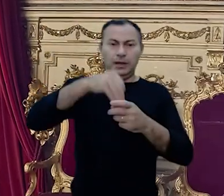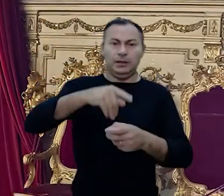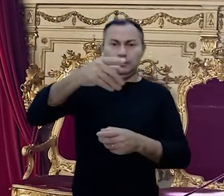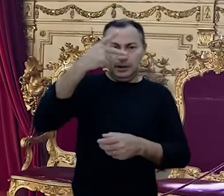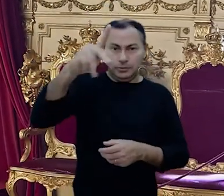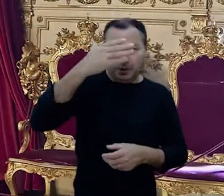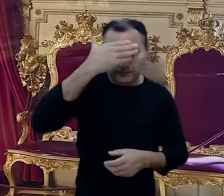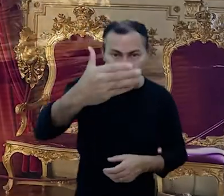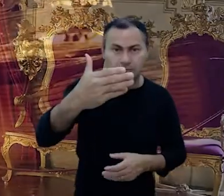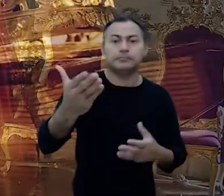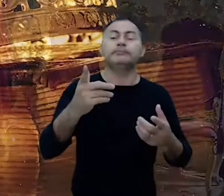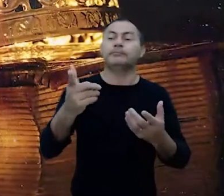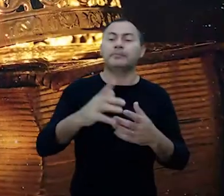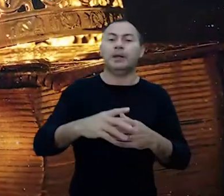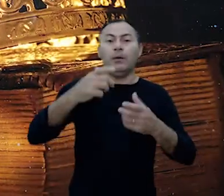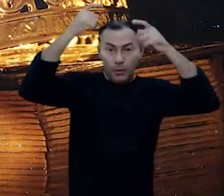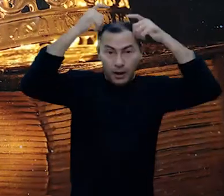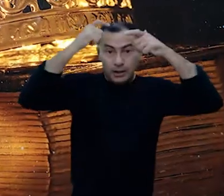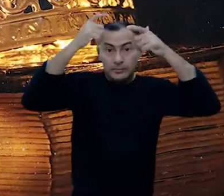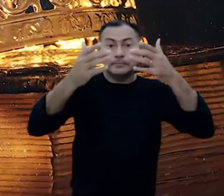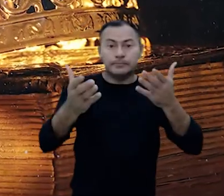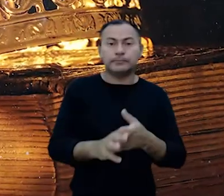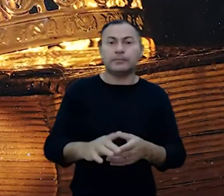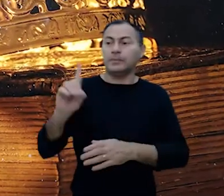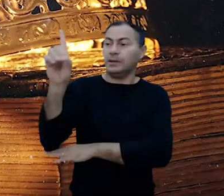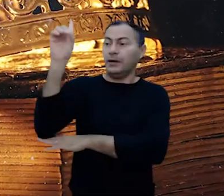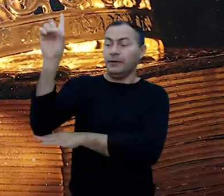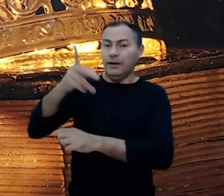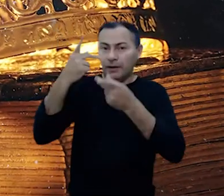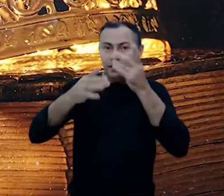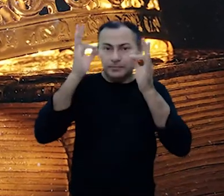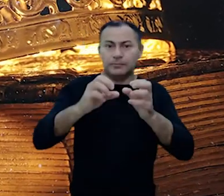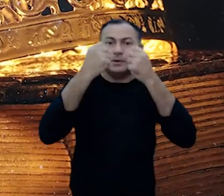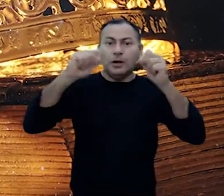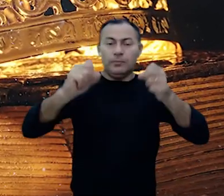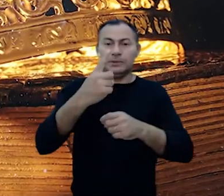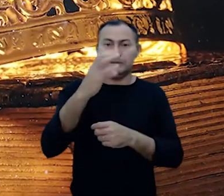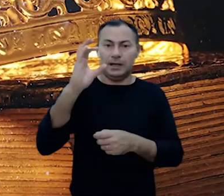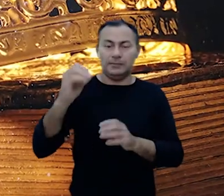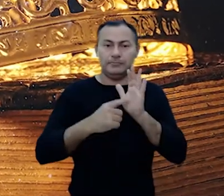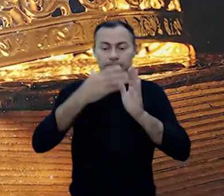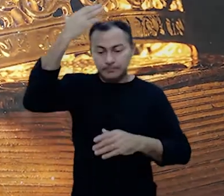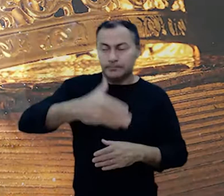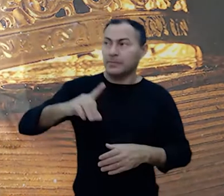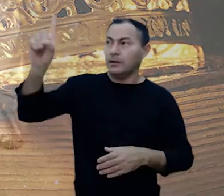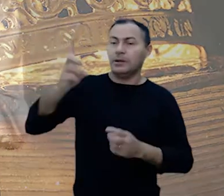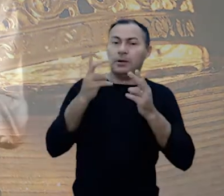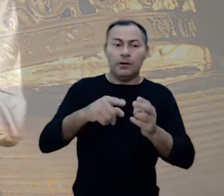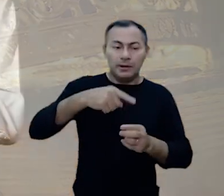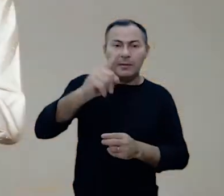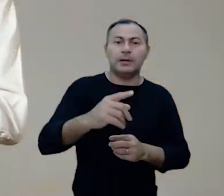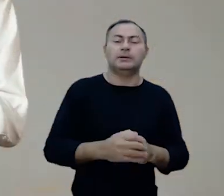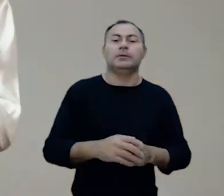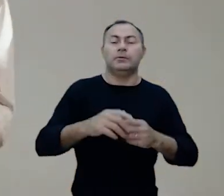homem que estava ali bem à sua frente afinal ele era o rei não? Davi retrata exatamente isso no salmo 100 ir à presença de Deus